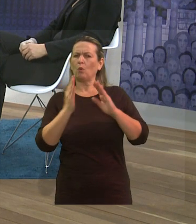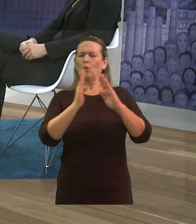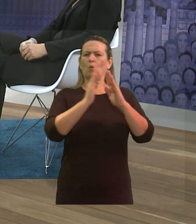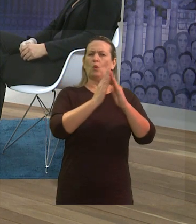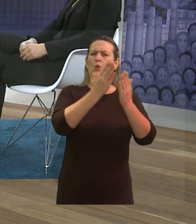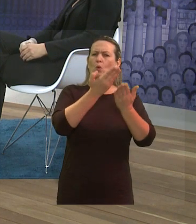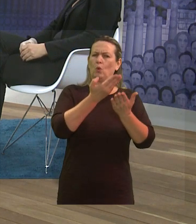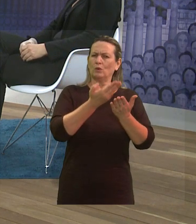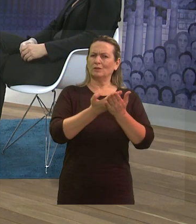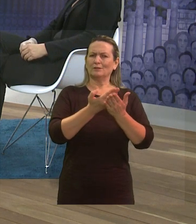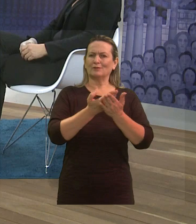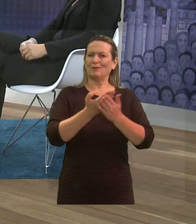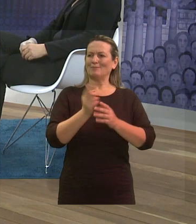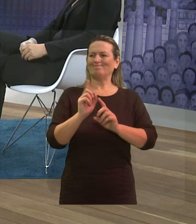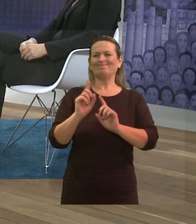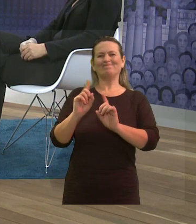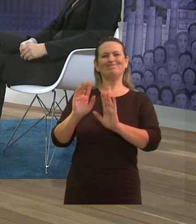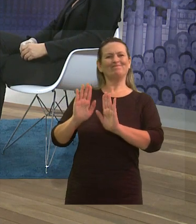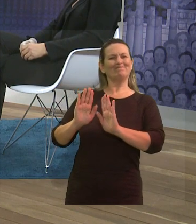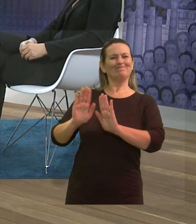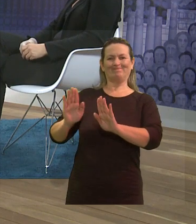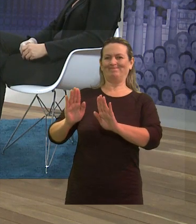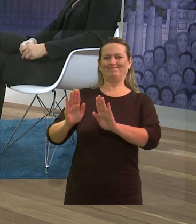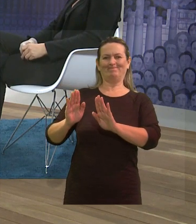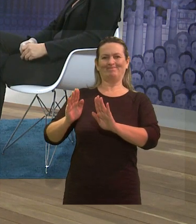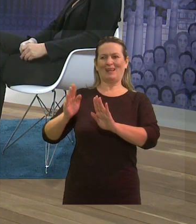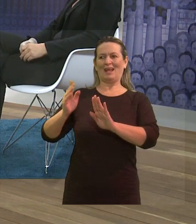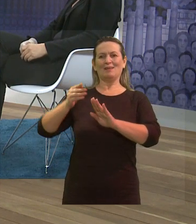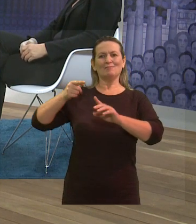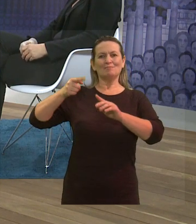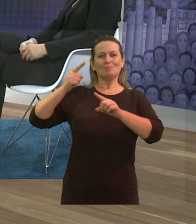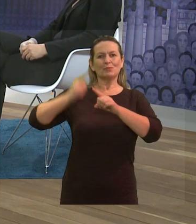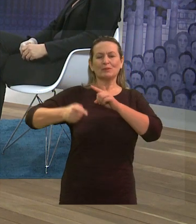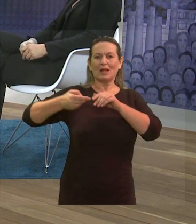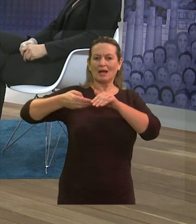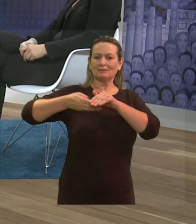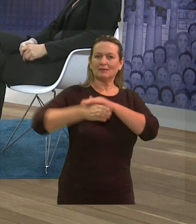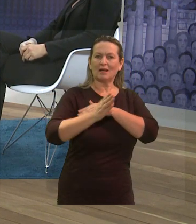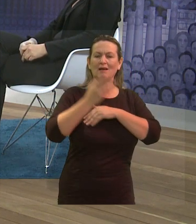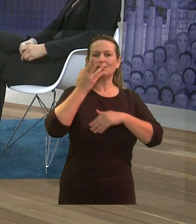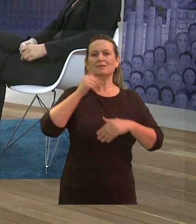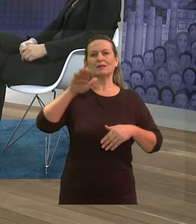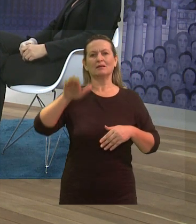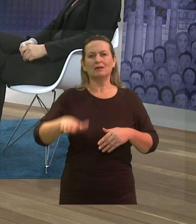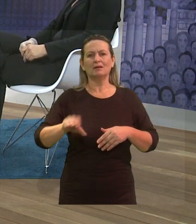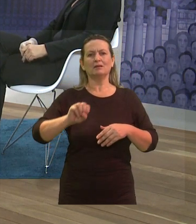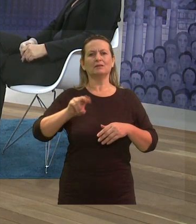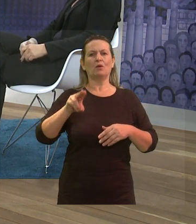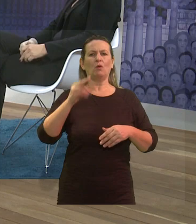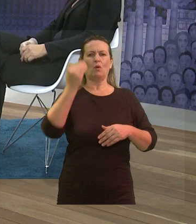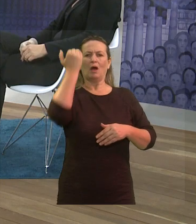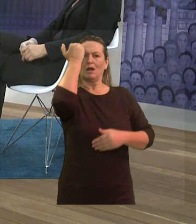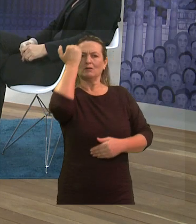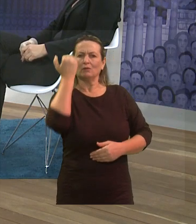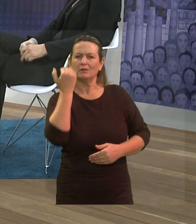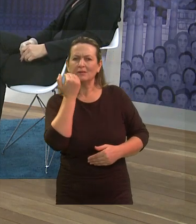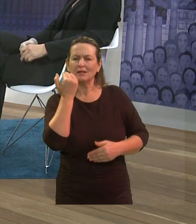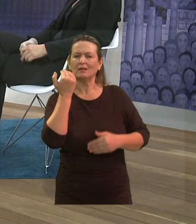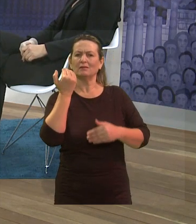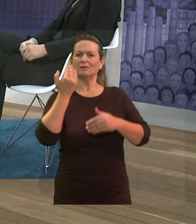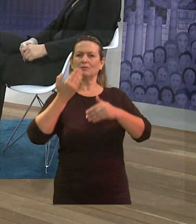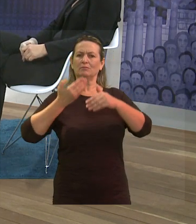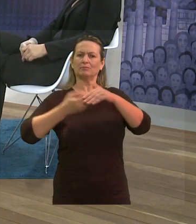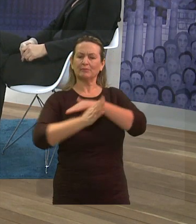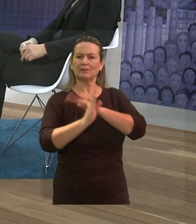acabam negando o acesso a essa criança, a esse adolescente. Isso